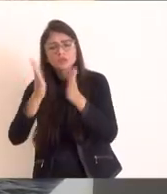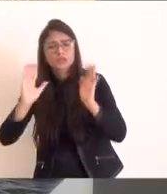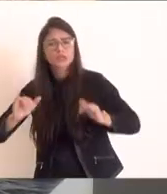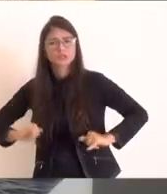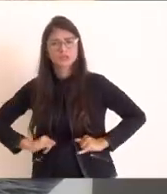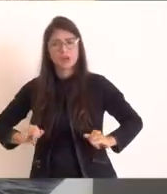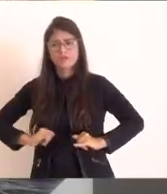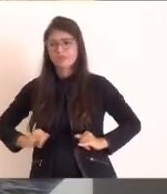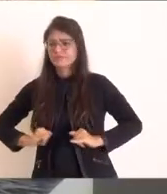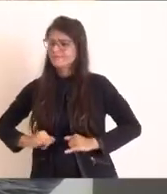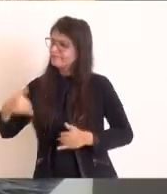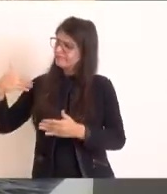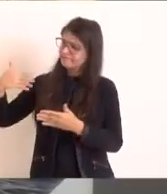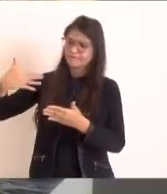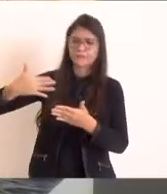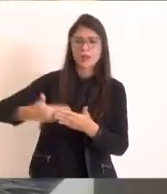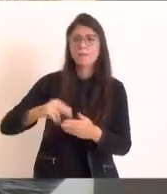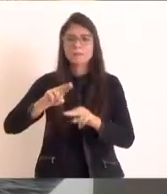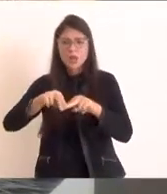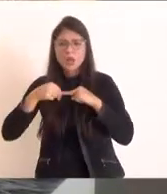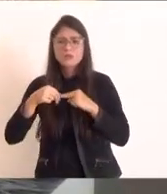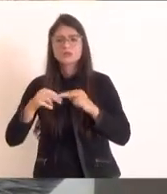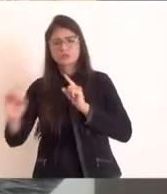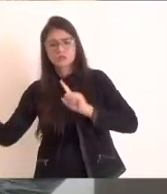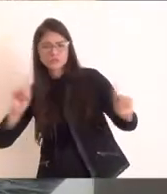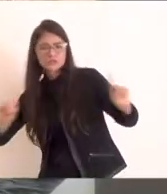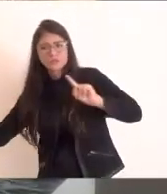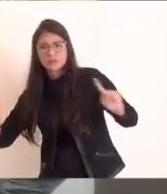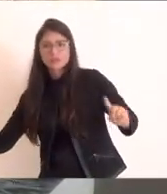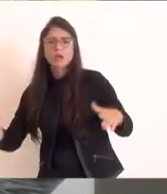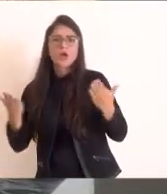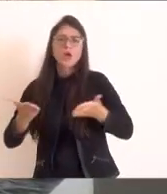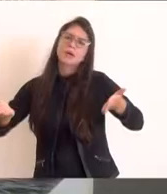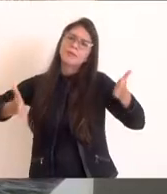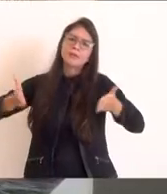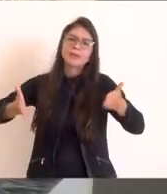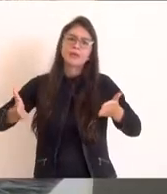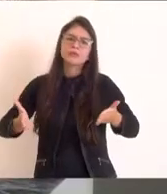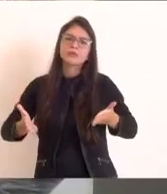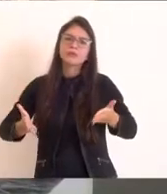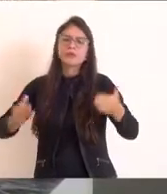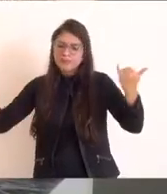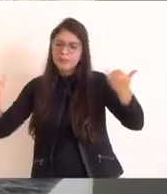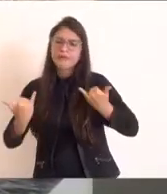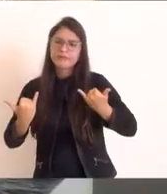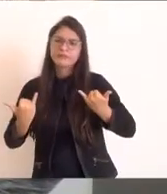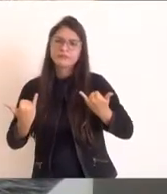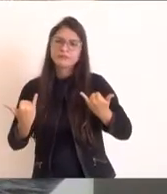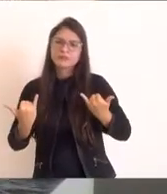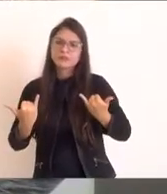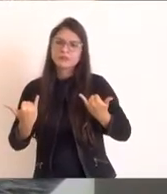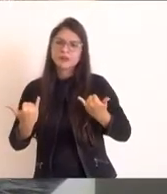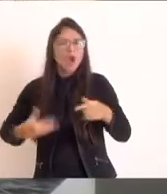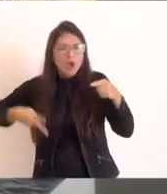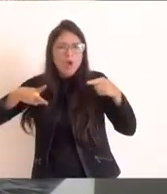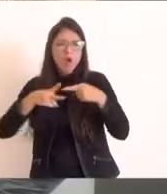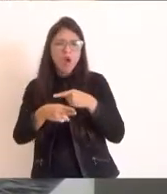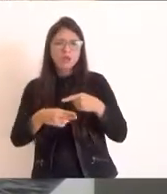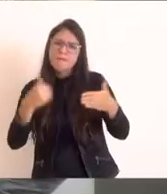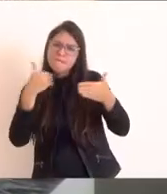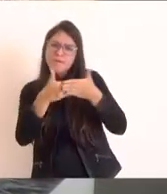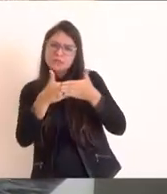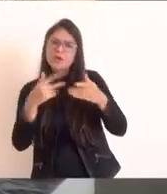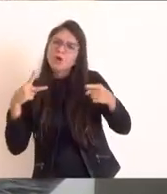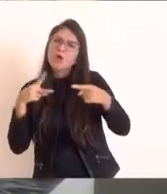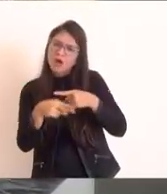por esse distanciamento, e, justamente agora, nesse momento, nós temos essa notícia e o impedimento desses